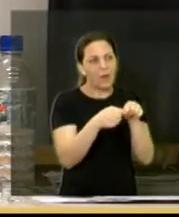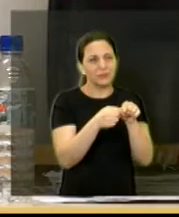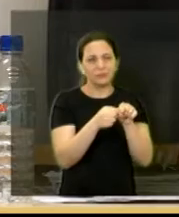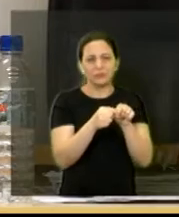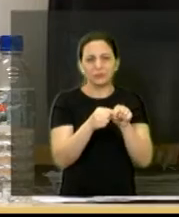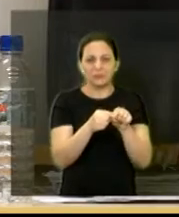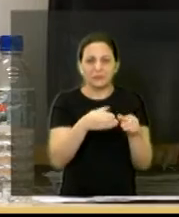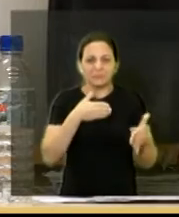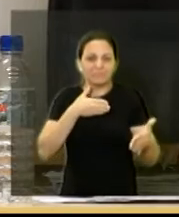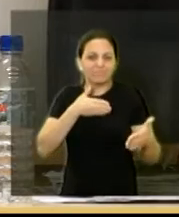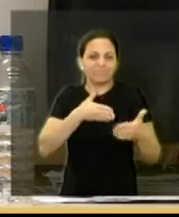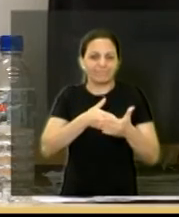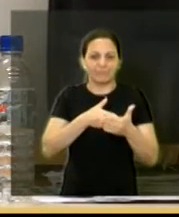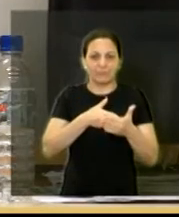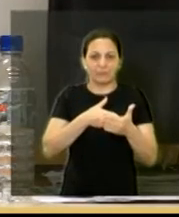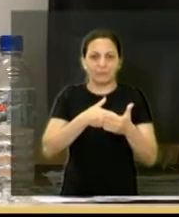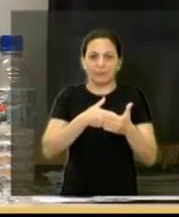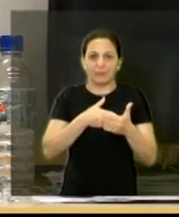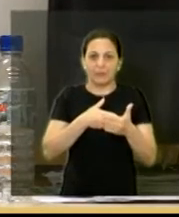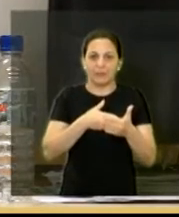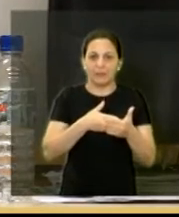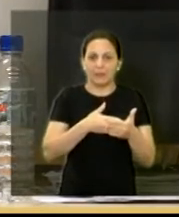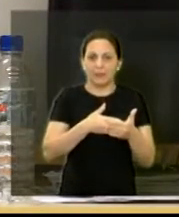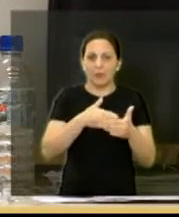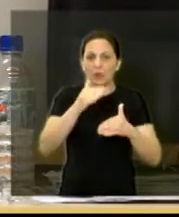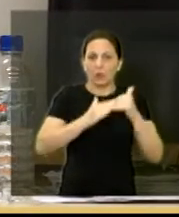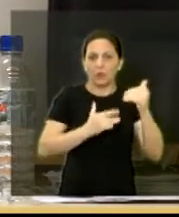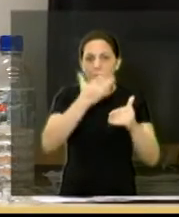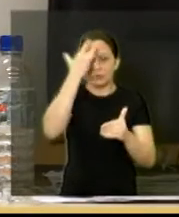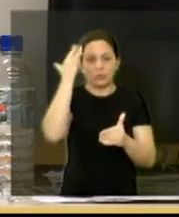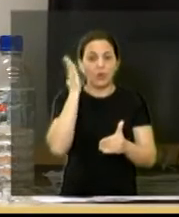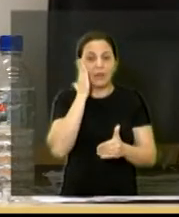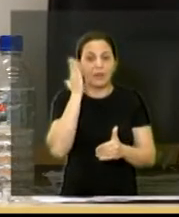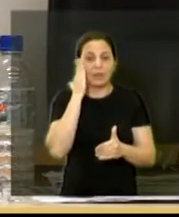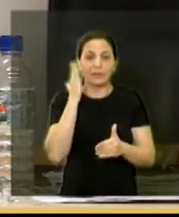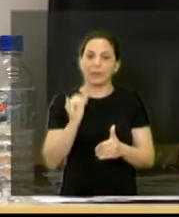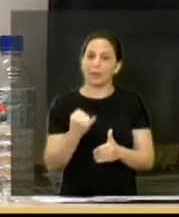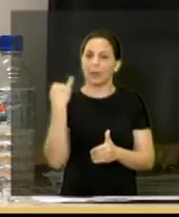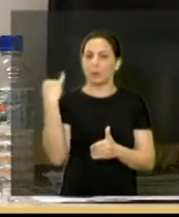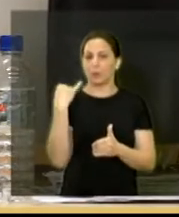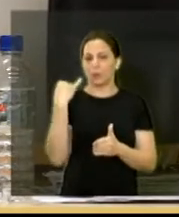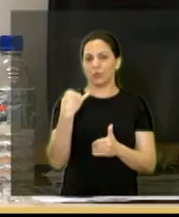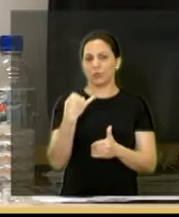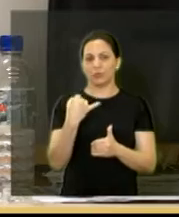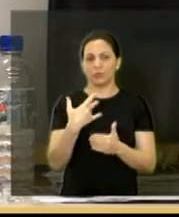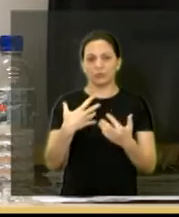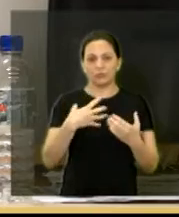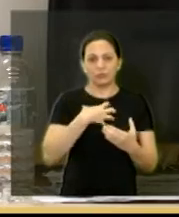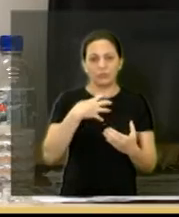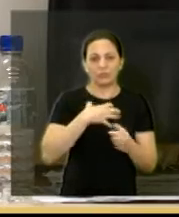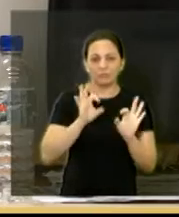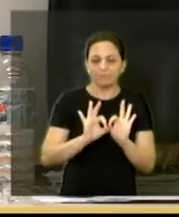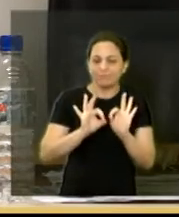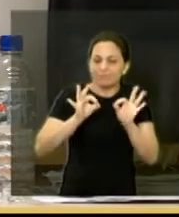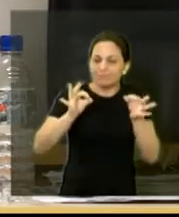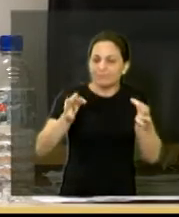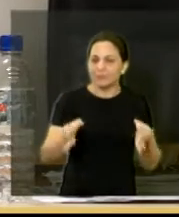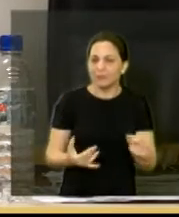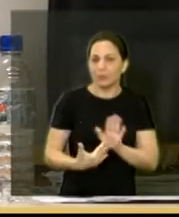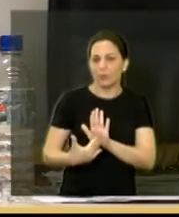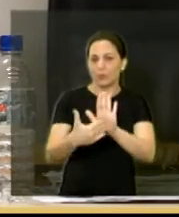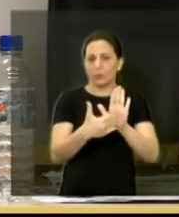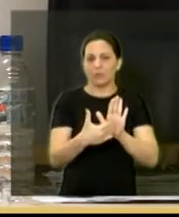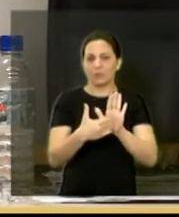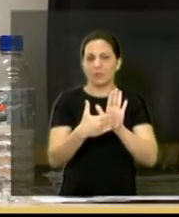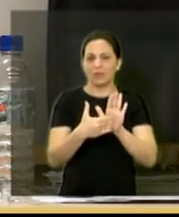tem que ser uma coisa que seja inteligível que qualquer um possa ler não pode ser um troço que você tem que procurar